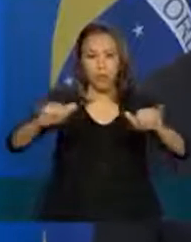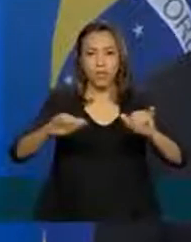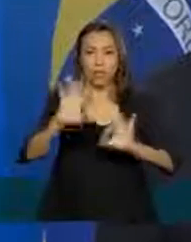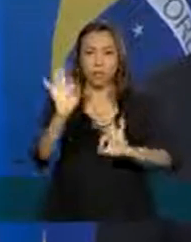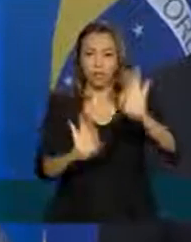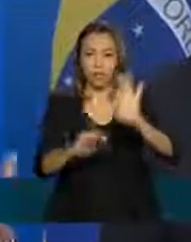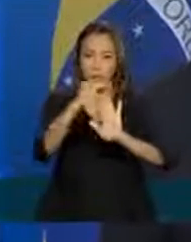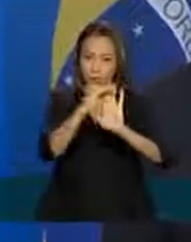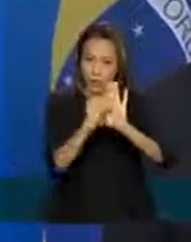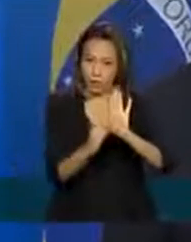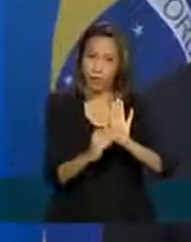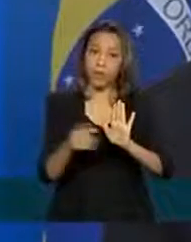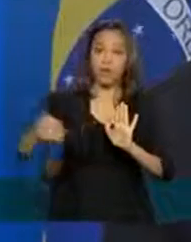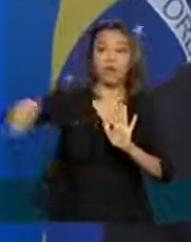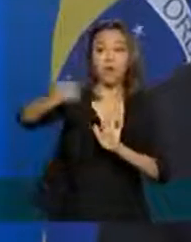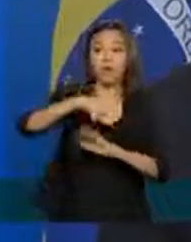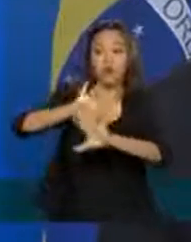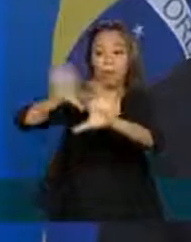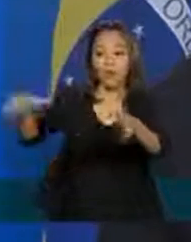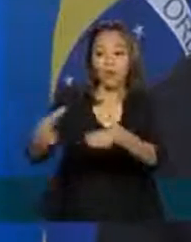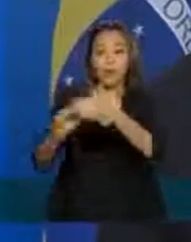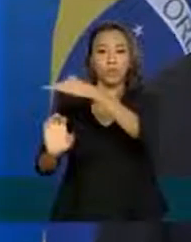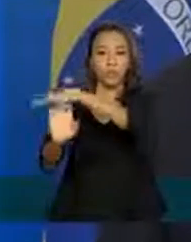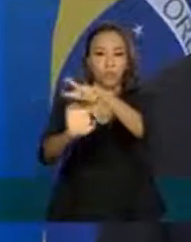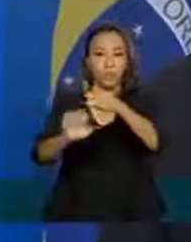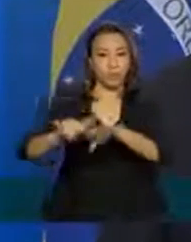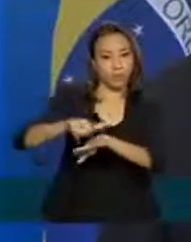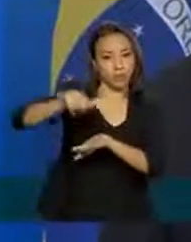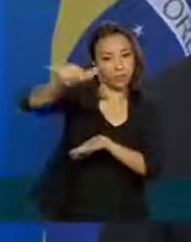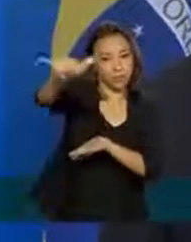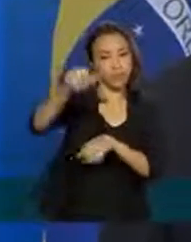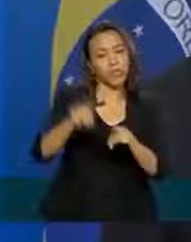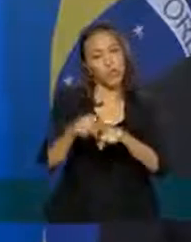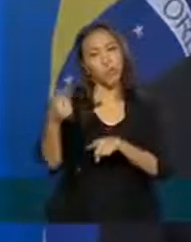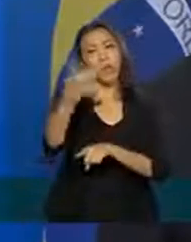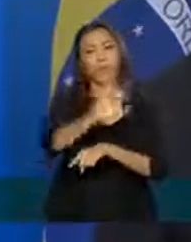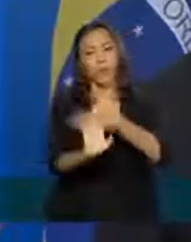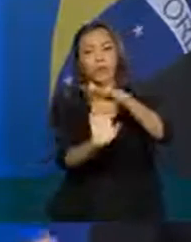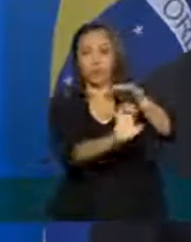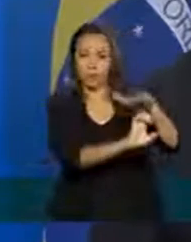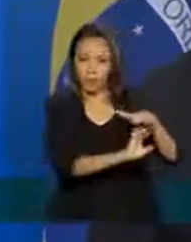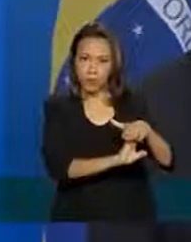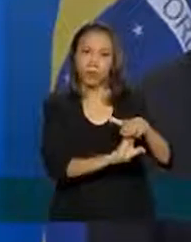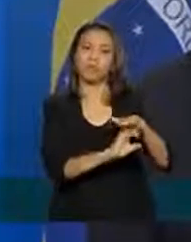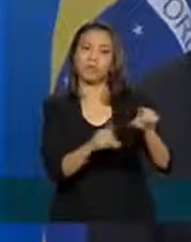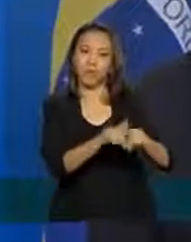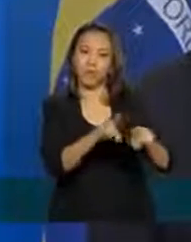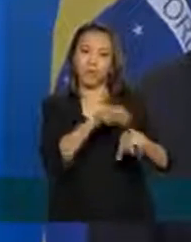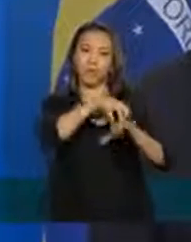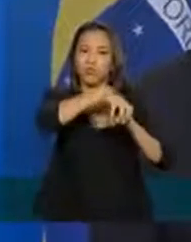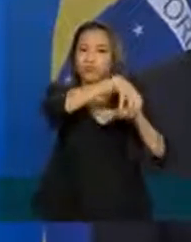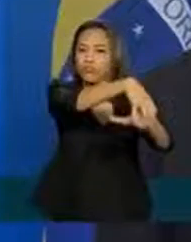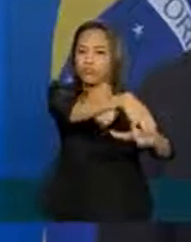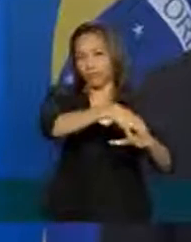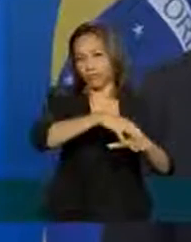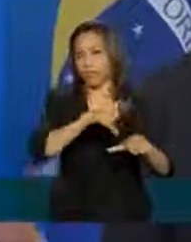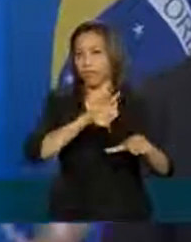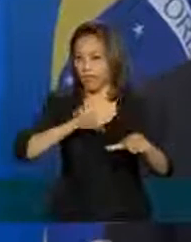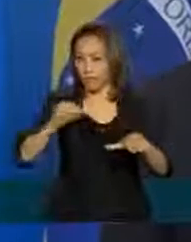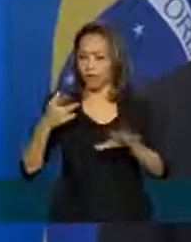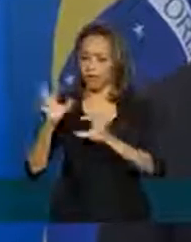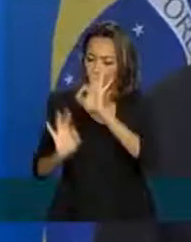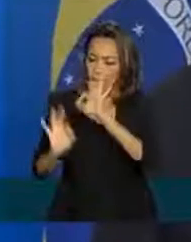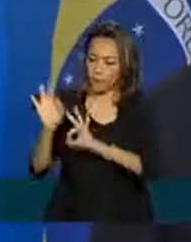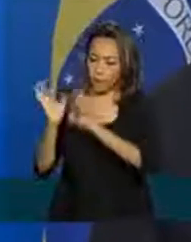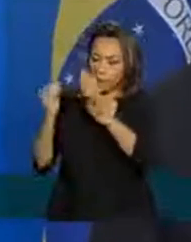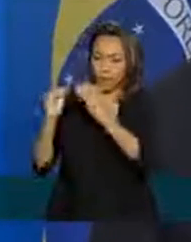companhias aéreas e estamos discutindo qual a melhor abordagem para empresas de transporte terrestre então está na agenda a gente logo tem algo estruturado